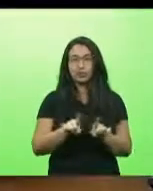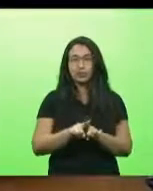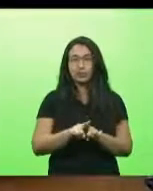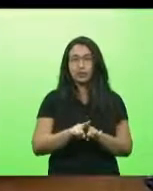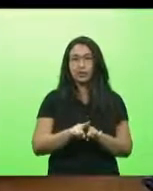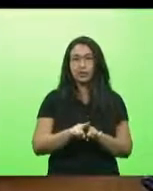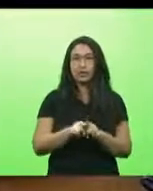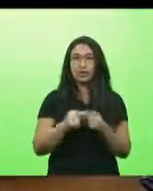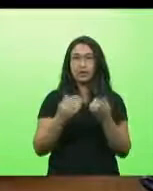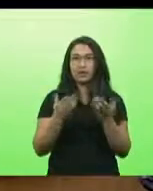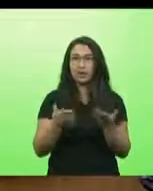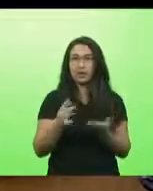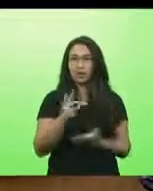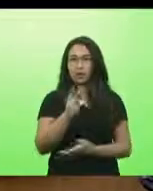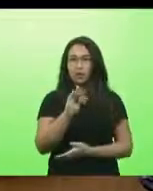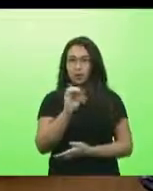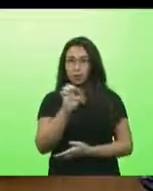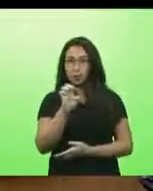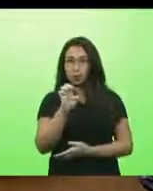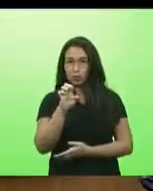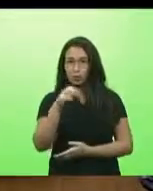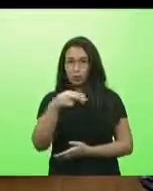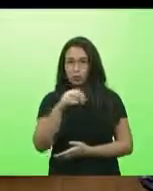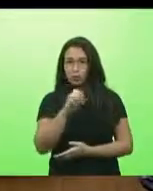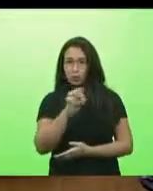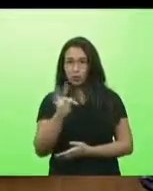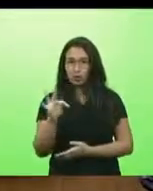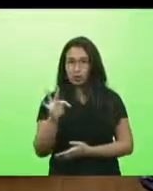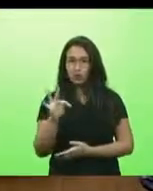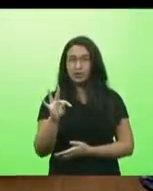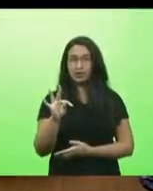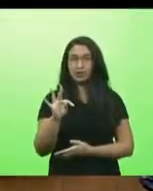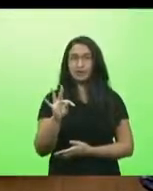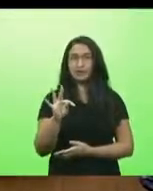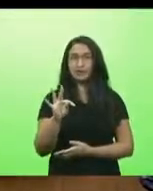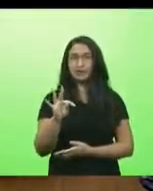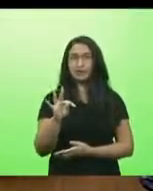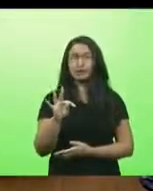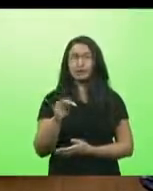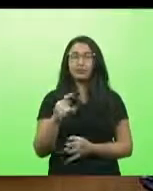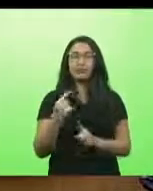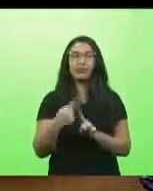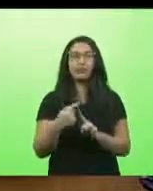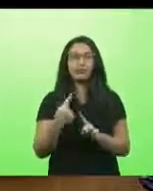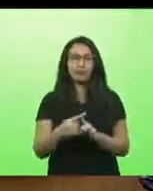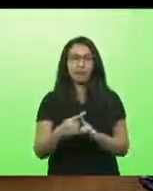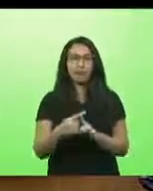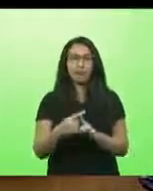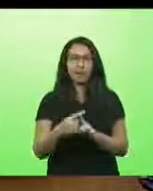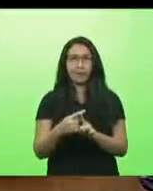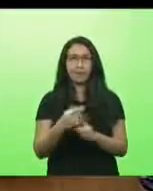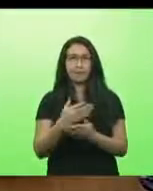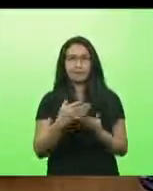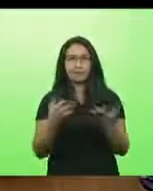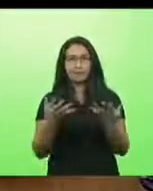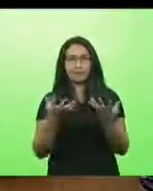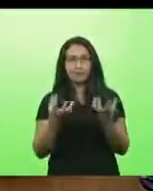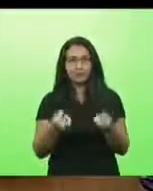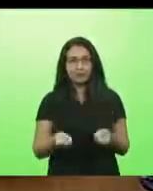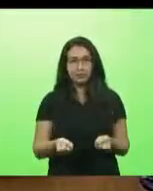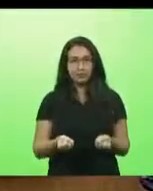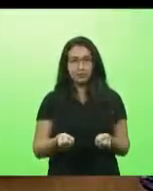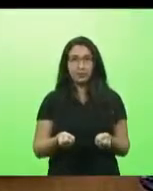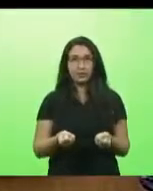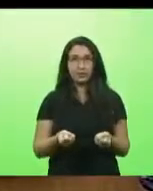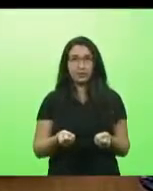Tonetti de Oney Tonetti por ter ter aceito escutado esse